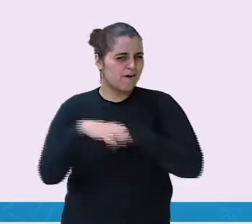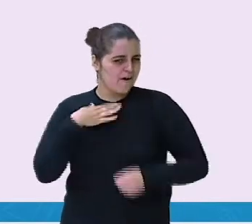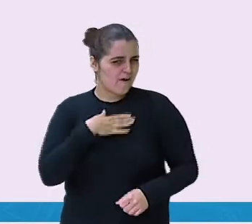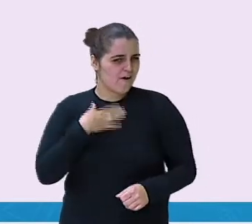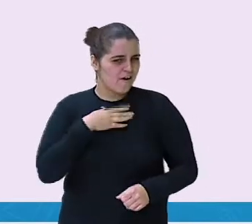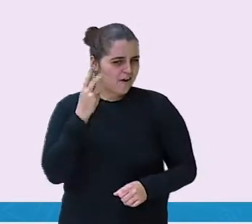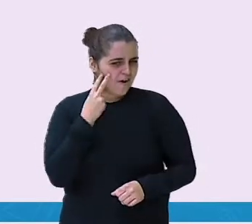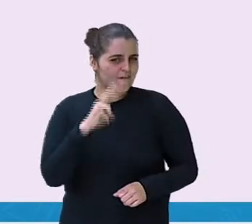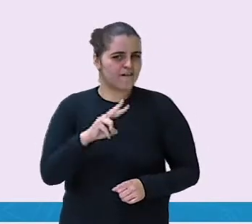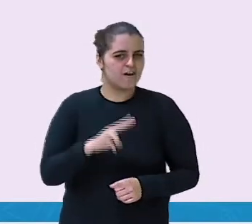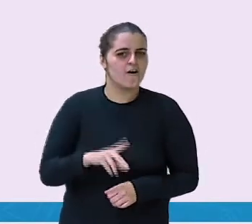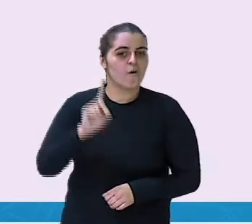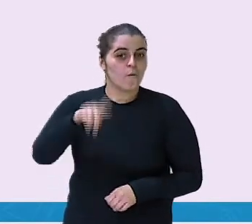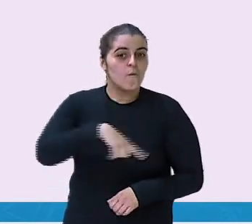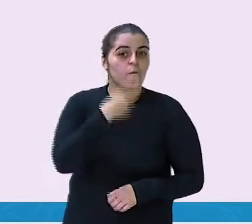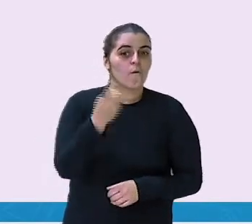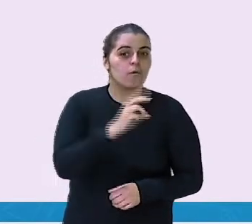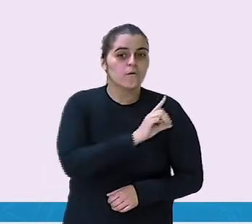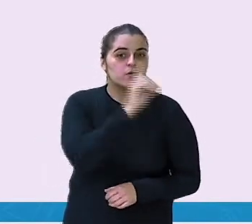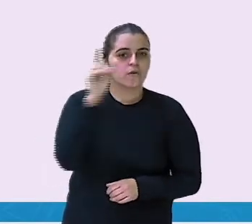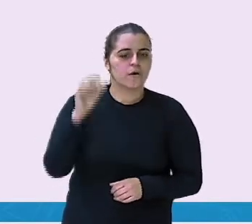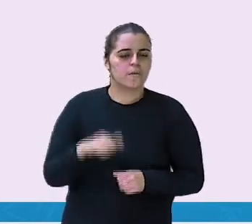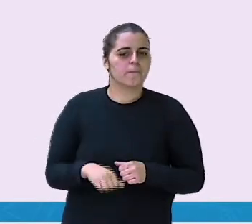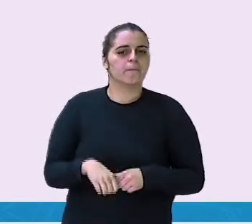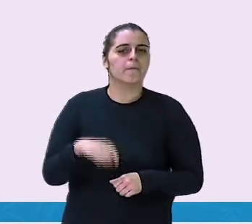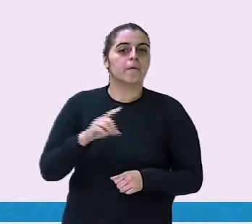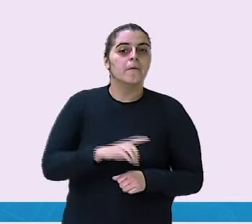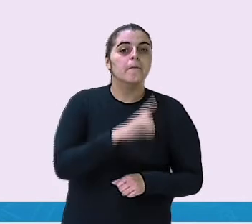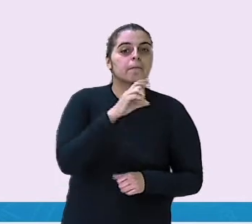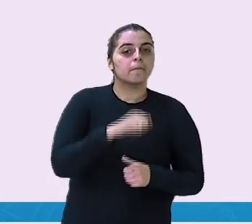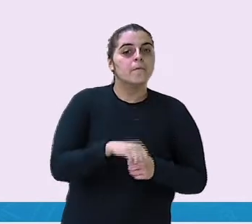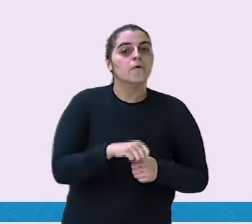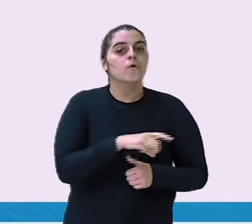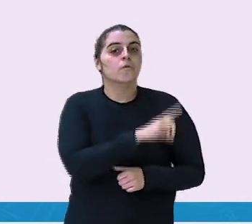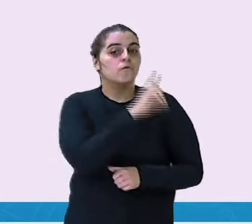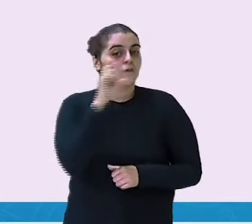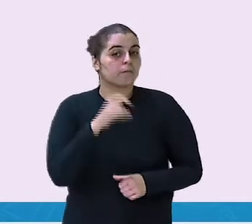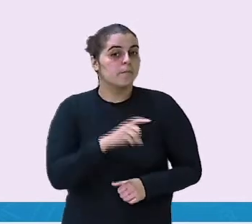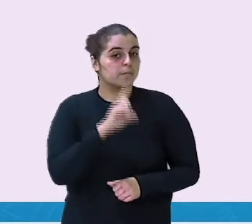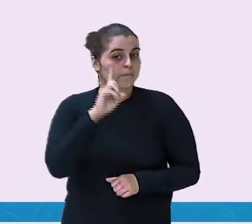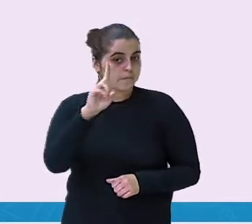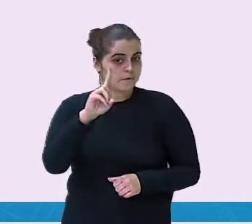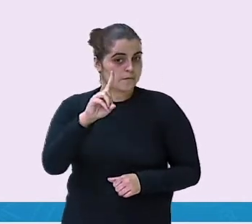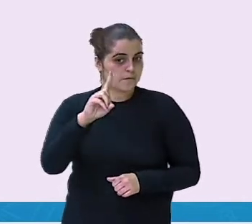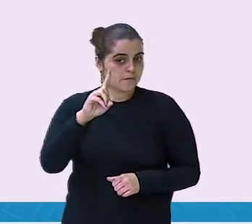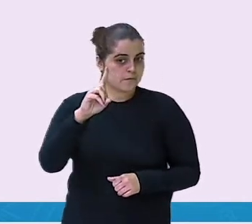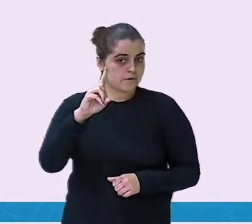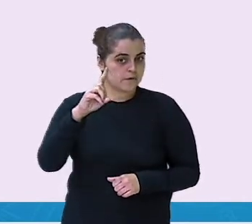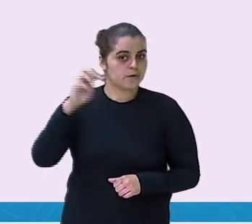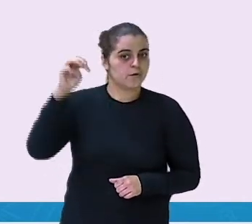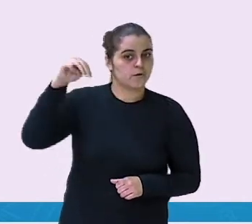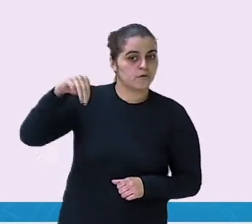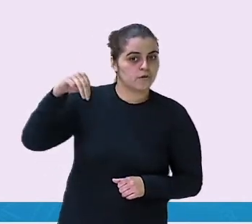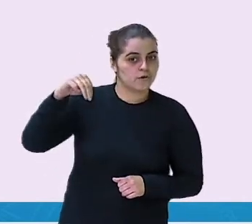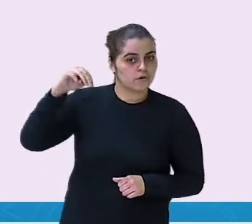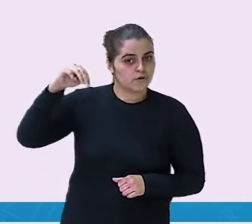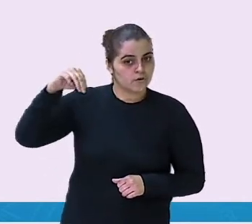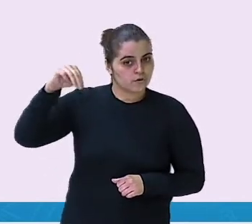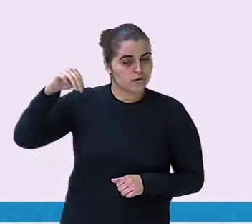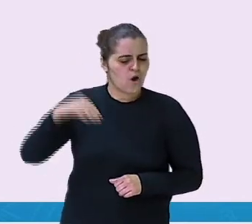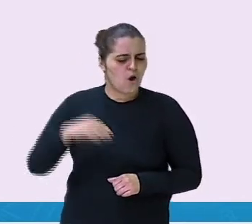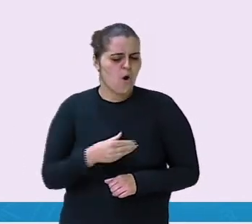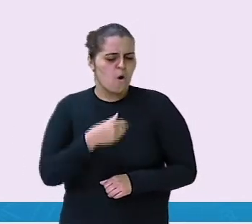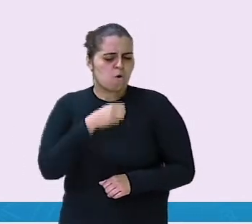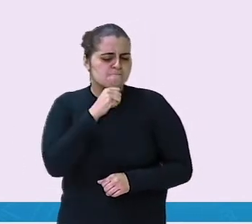A outra data, 1º de maio agora, já é outro mês, está vendo? Vovô disse que tem